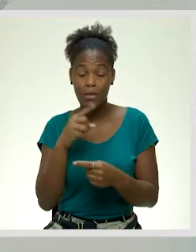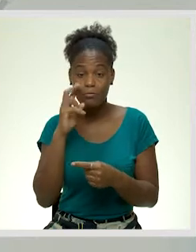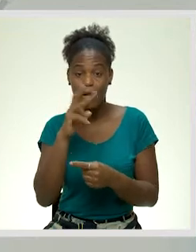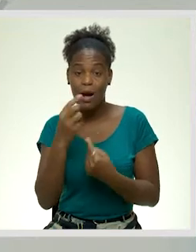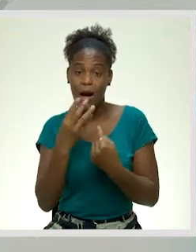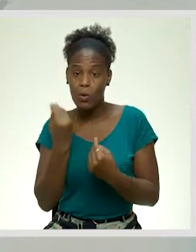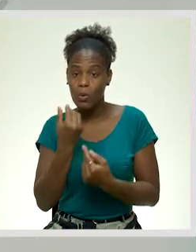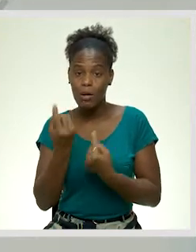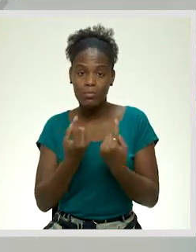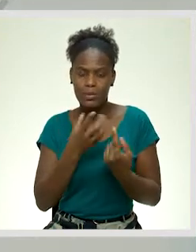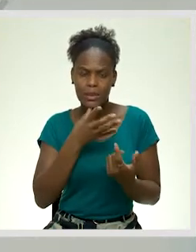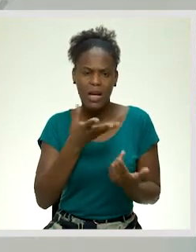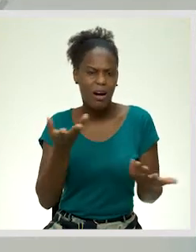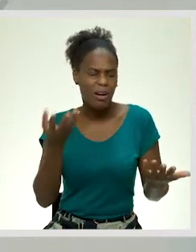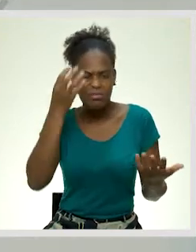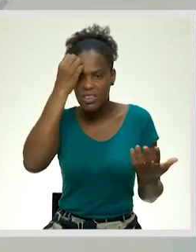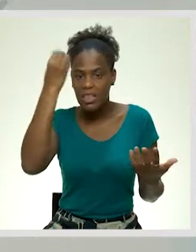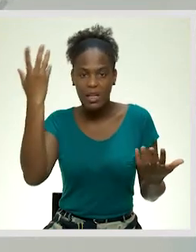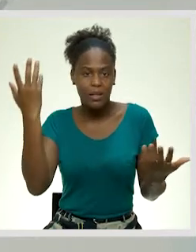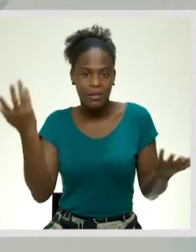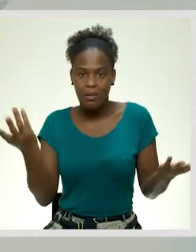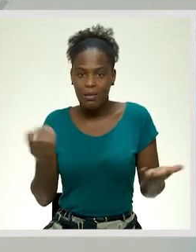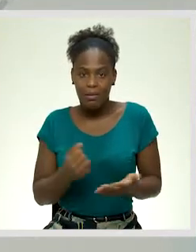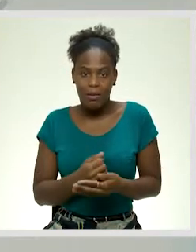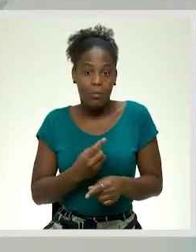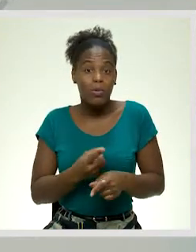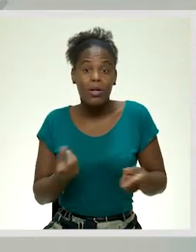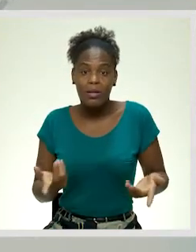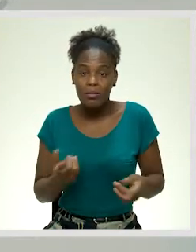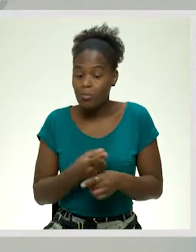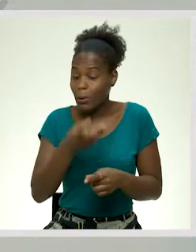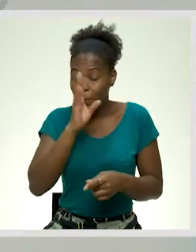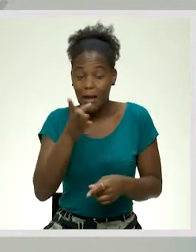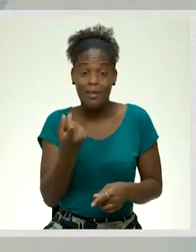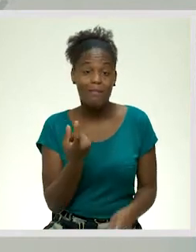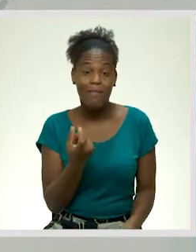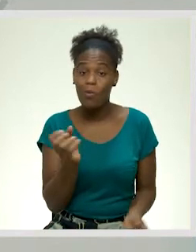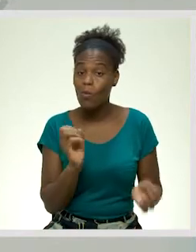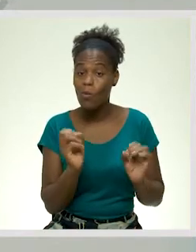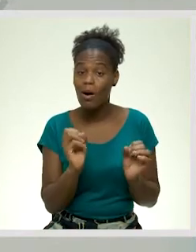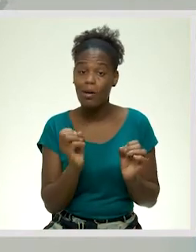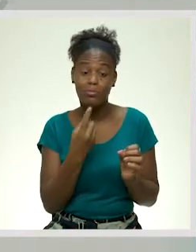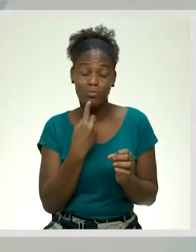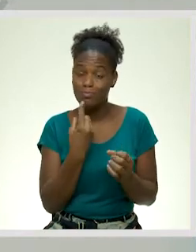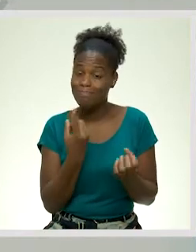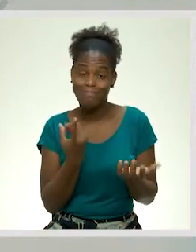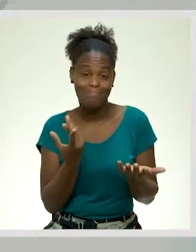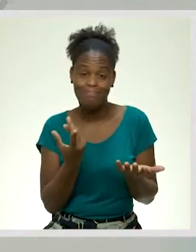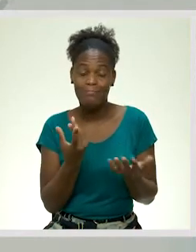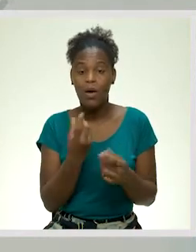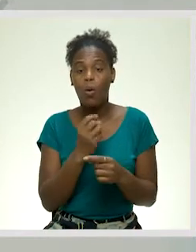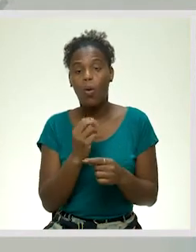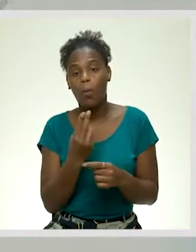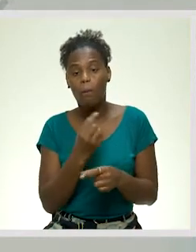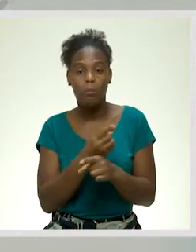depois de uma certa altura dizem Eu já esqueci. Porquê? Porque não praticou, ou porque não utiliza muito, porque não